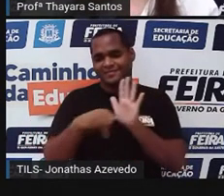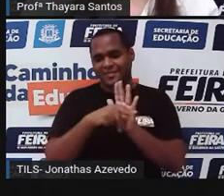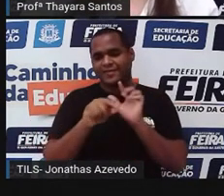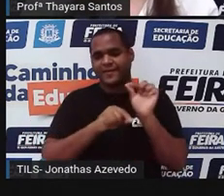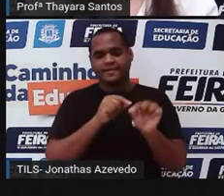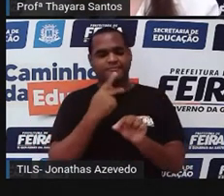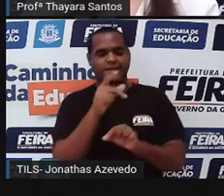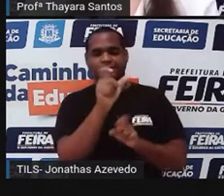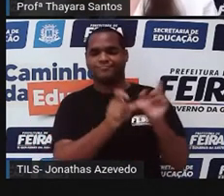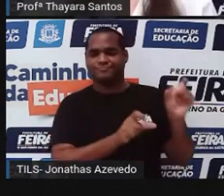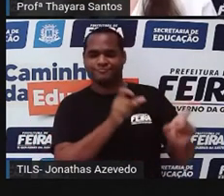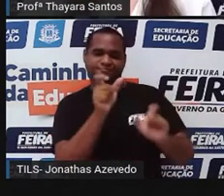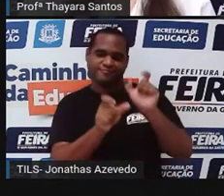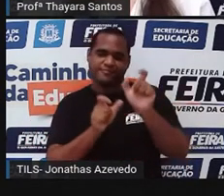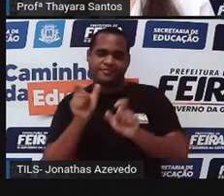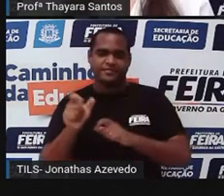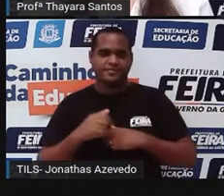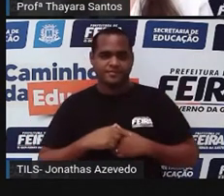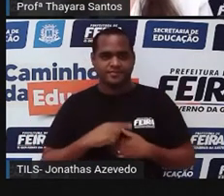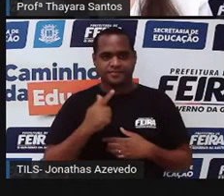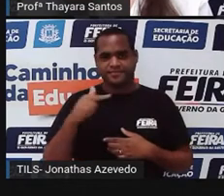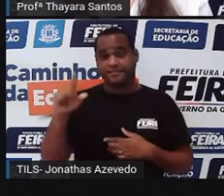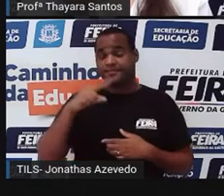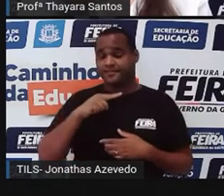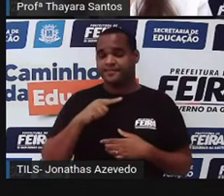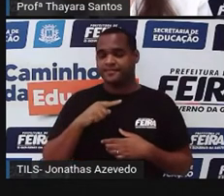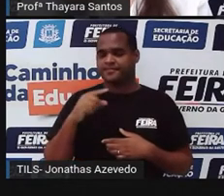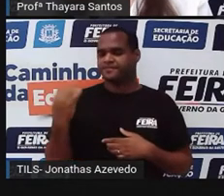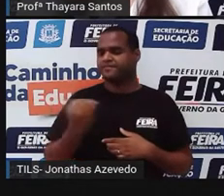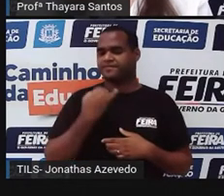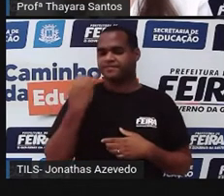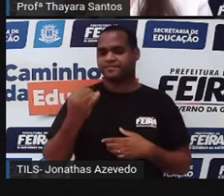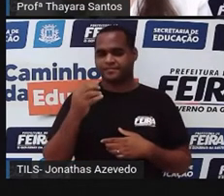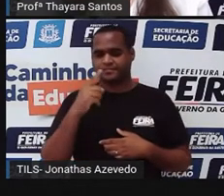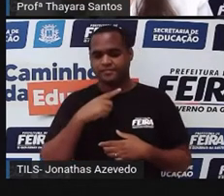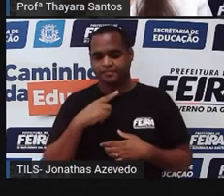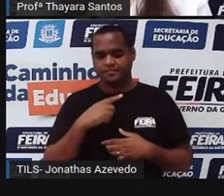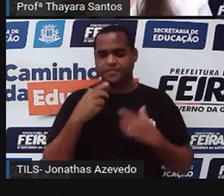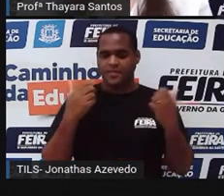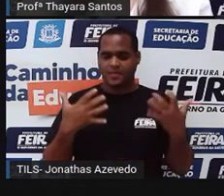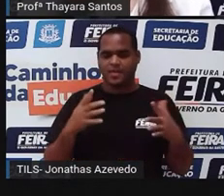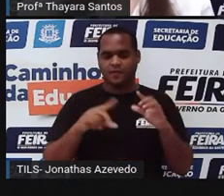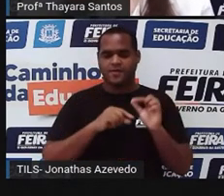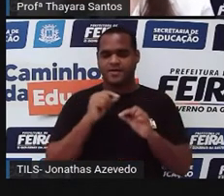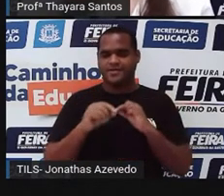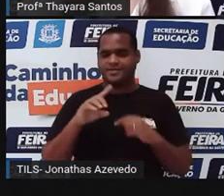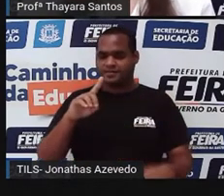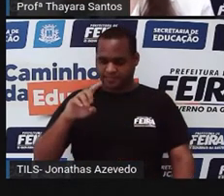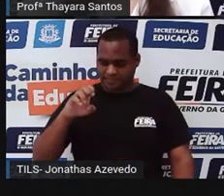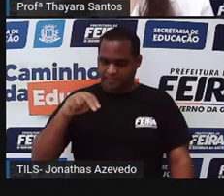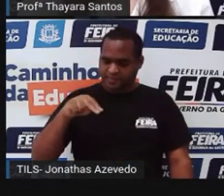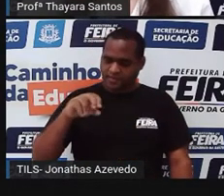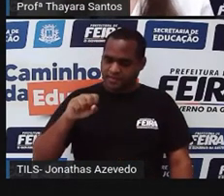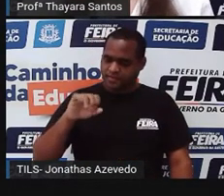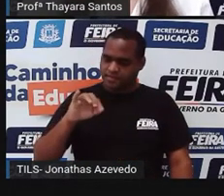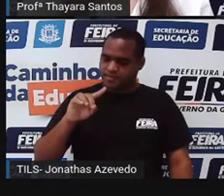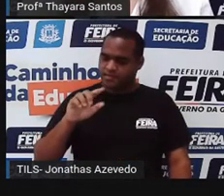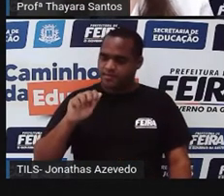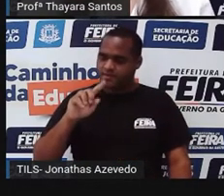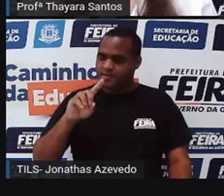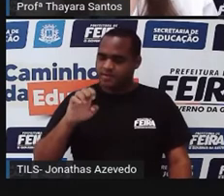específica. Outra característica, outra propriedade específica é a densidade. E o que é essa